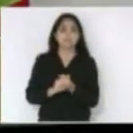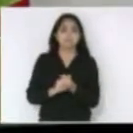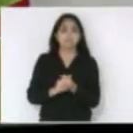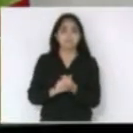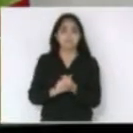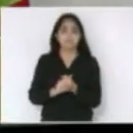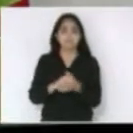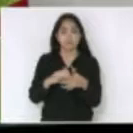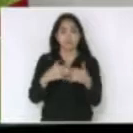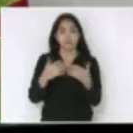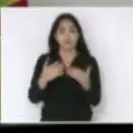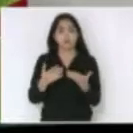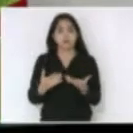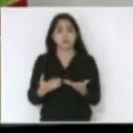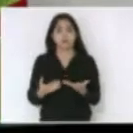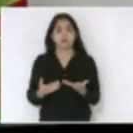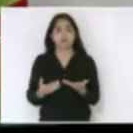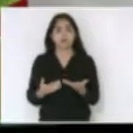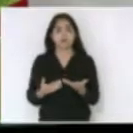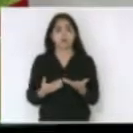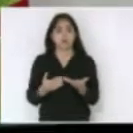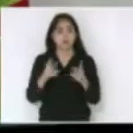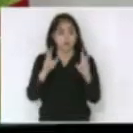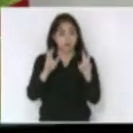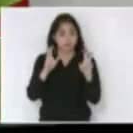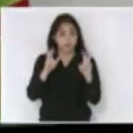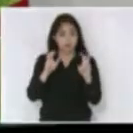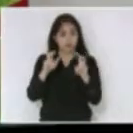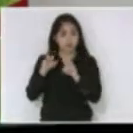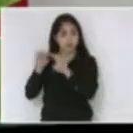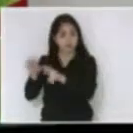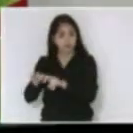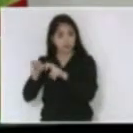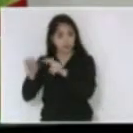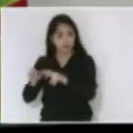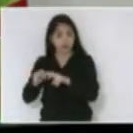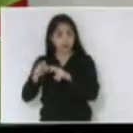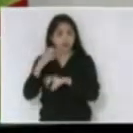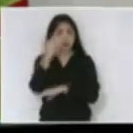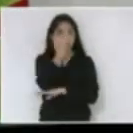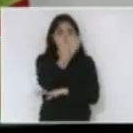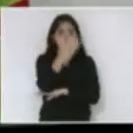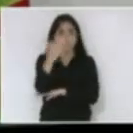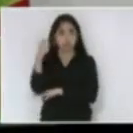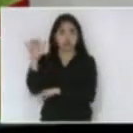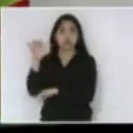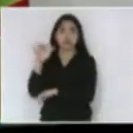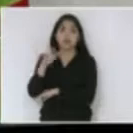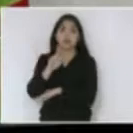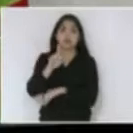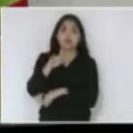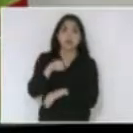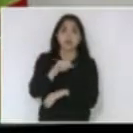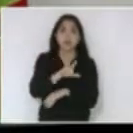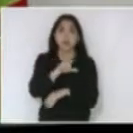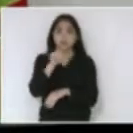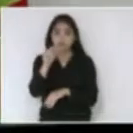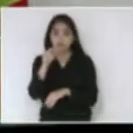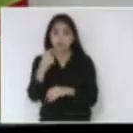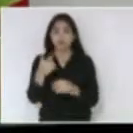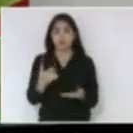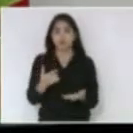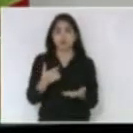então este tema da agroecologia ele é uma opção inclusive de muitos